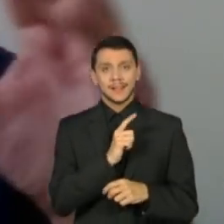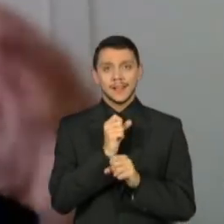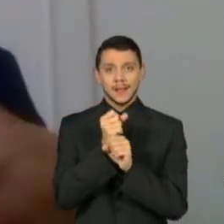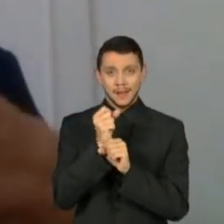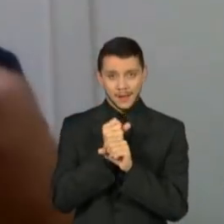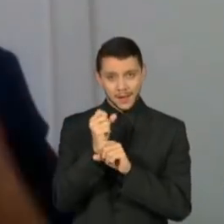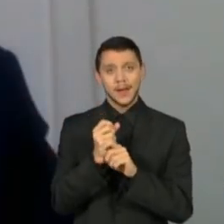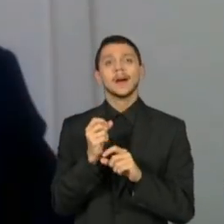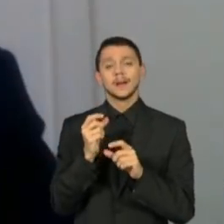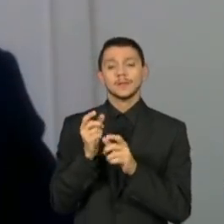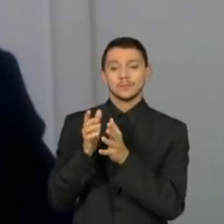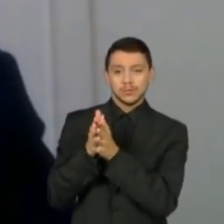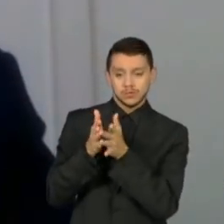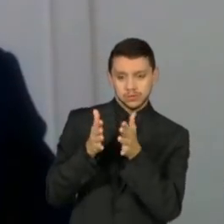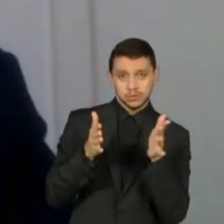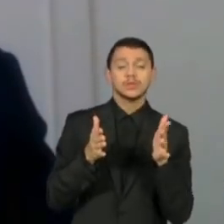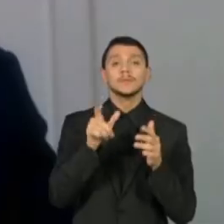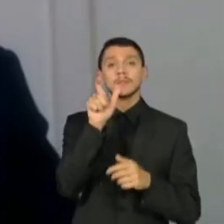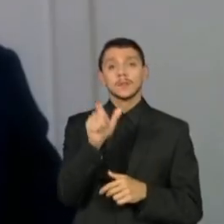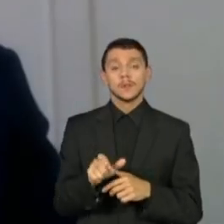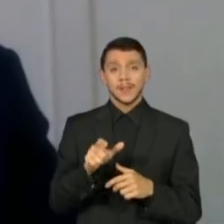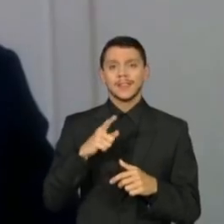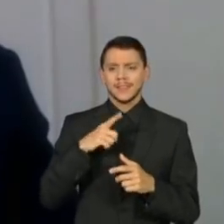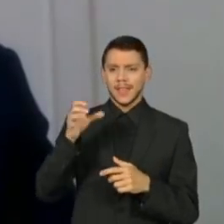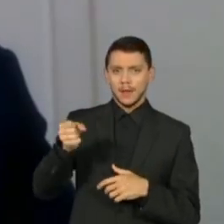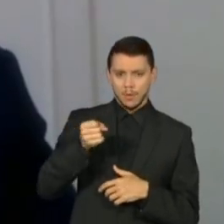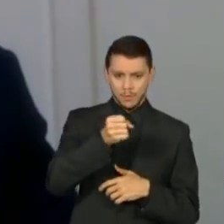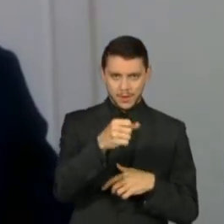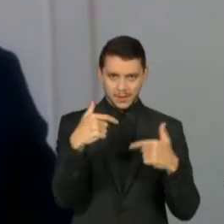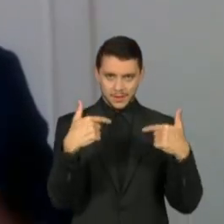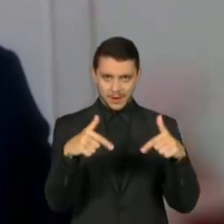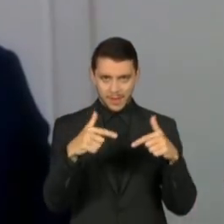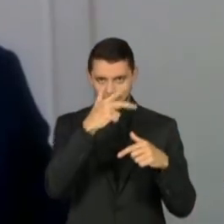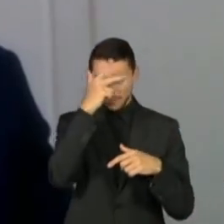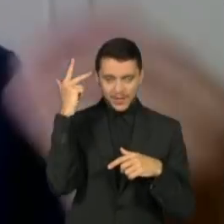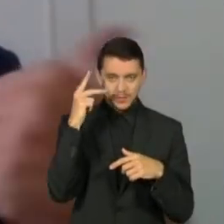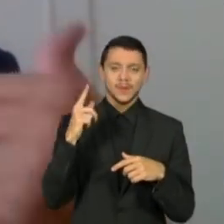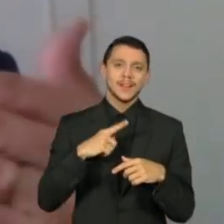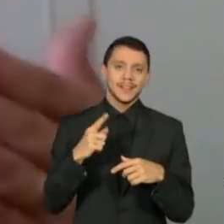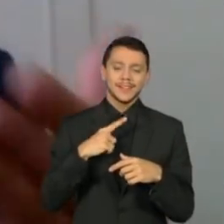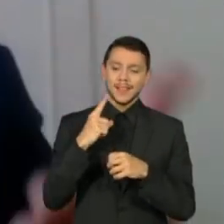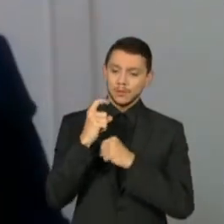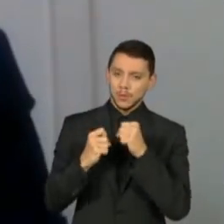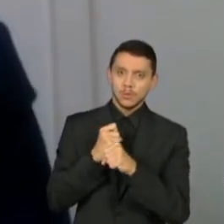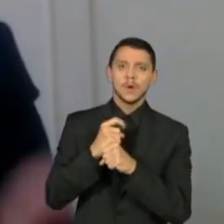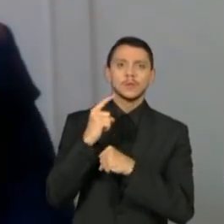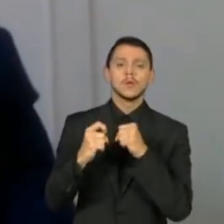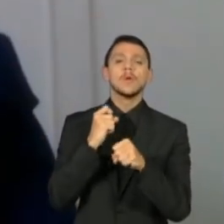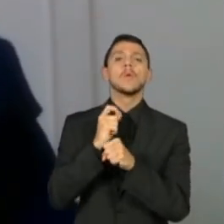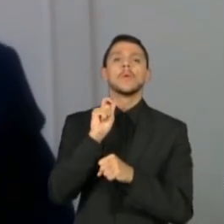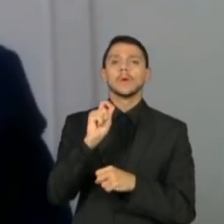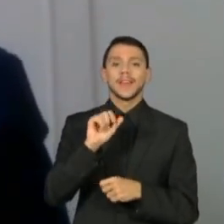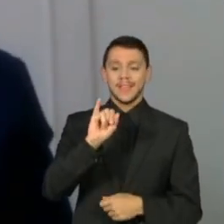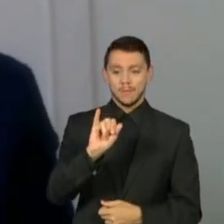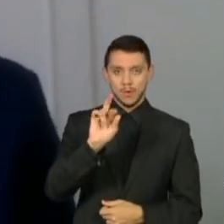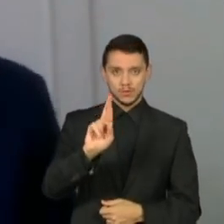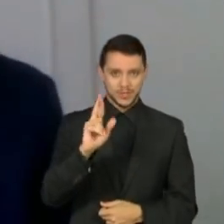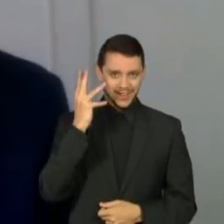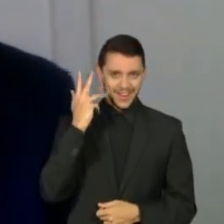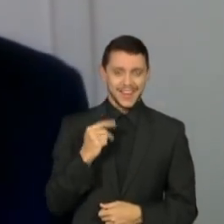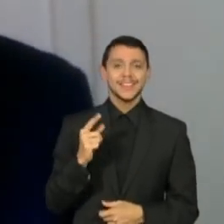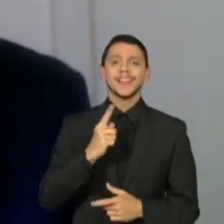todo ano, ao fazer a declaração de ajuste anual do imposto de renda, ele abatia, ele restituía